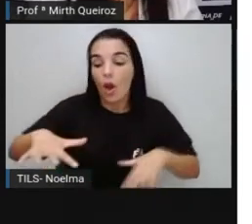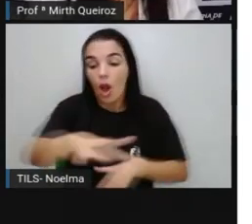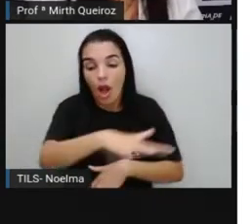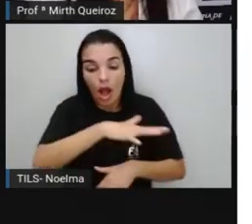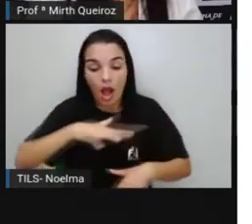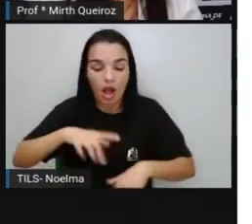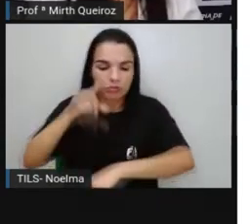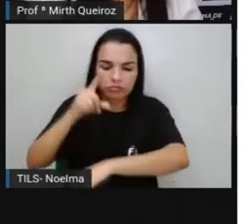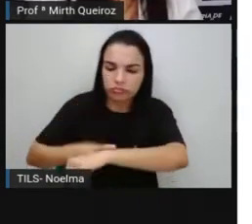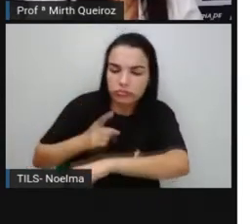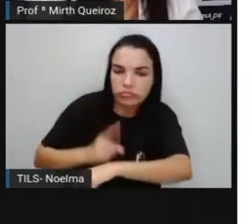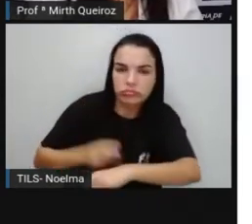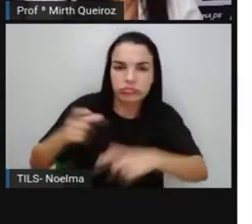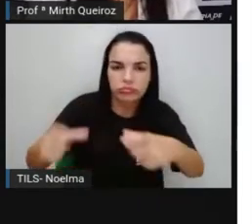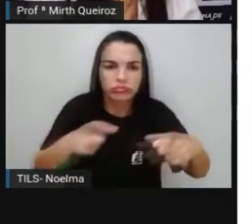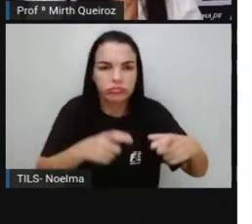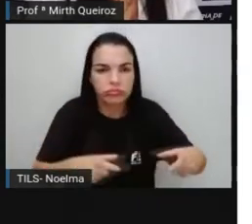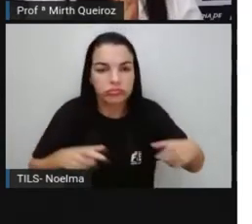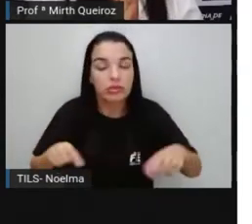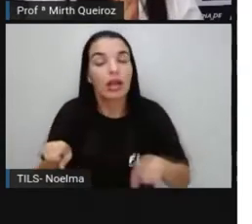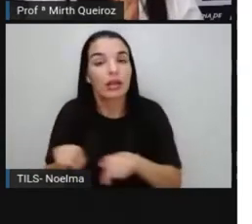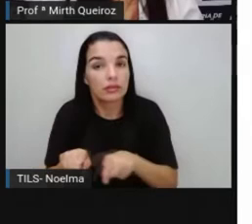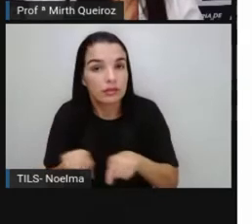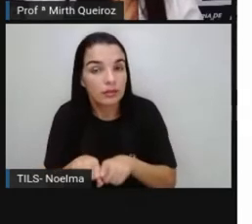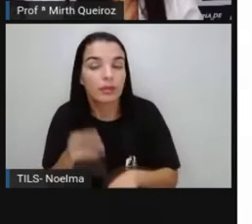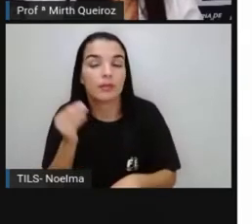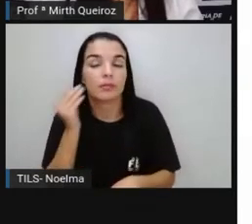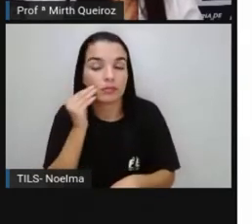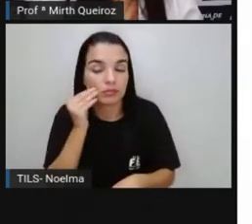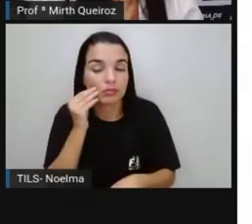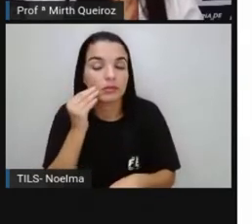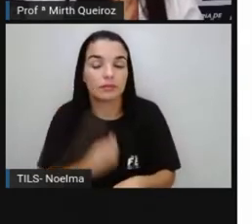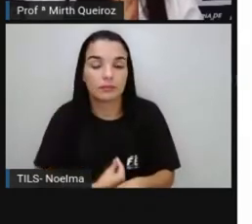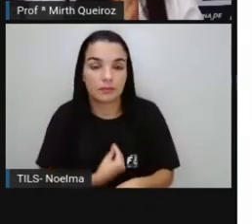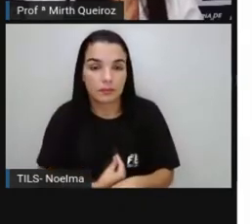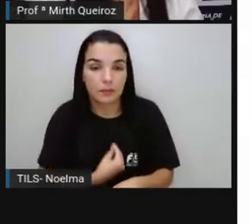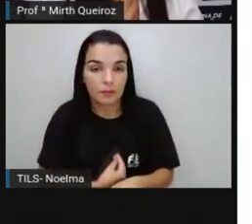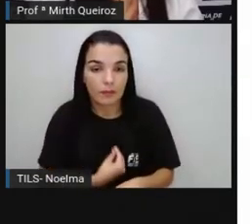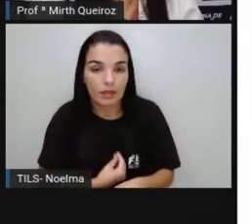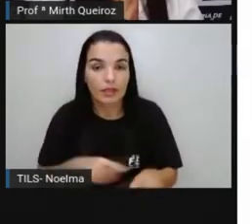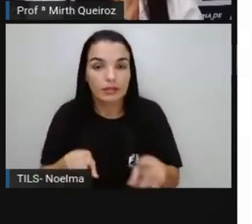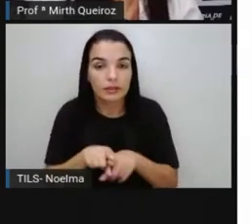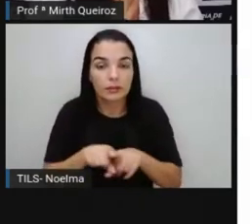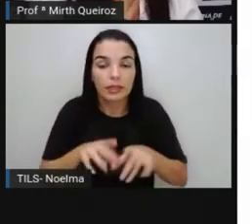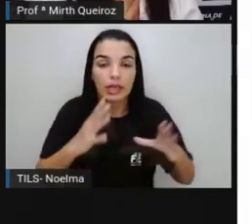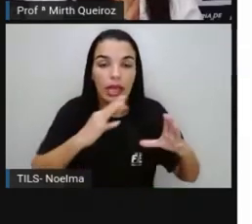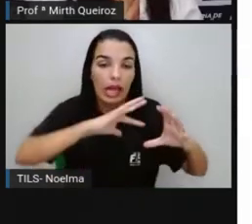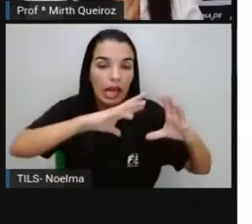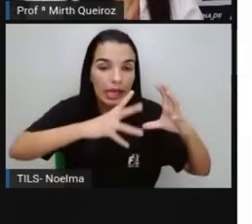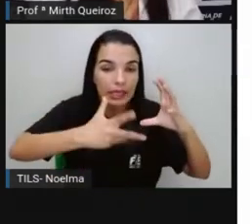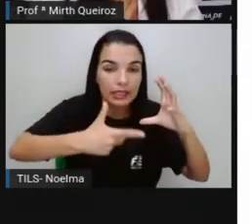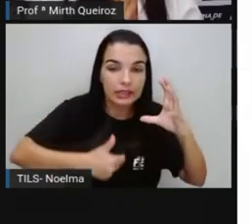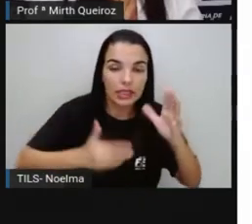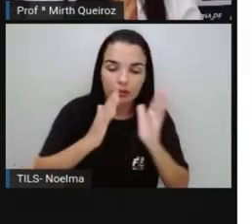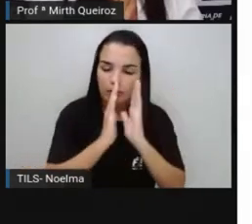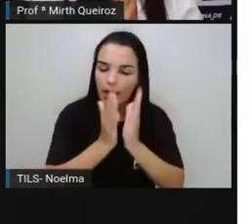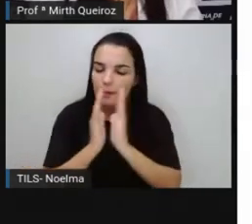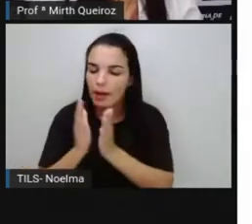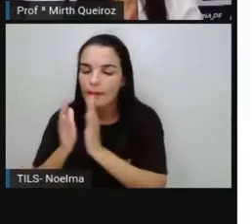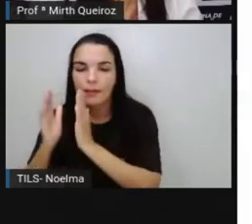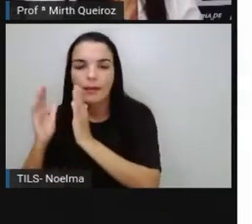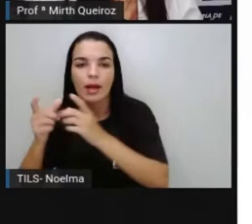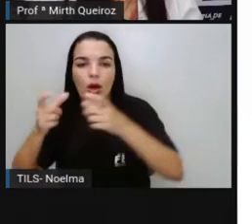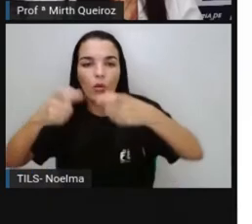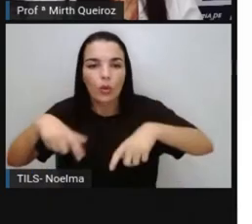fazem presente, né? Que é algo que marca aí os textos narrativos. Caracterizando as fases e os locais